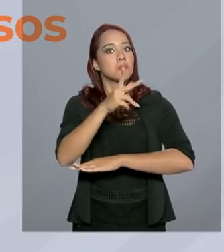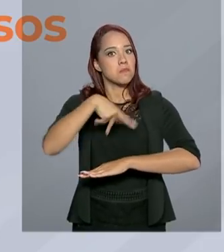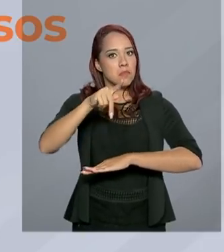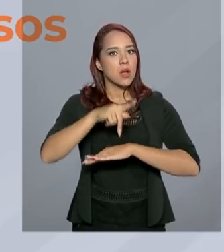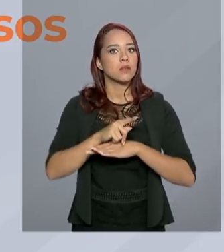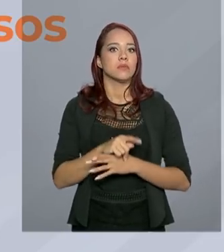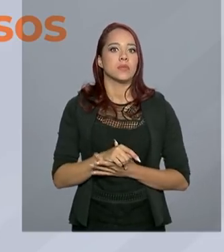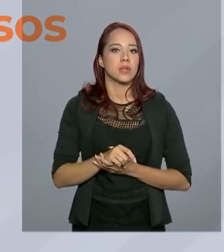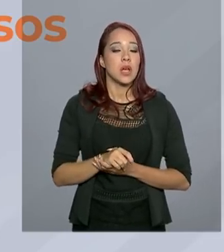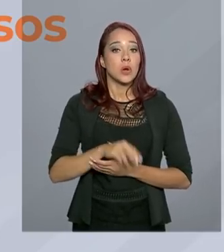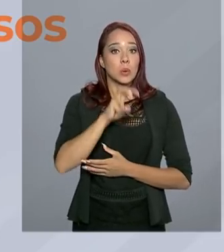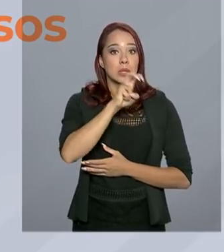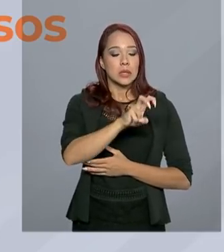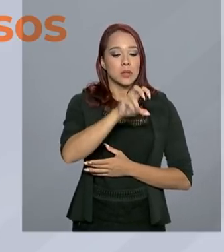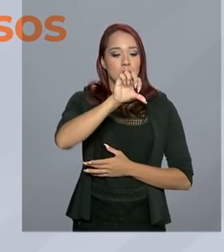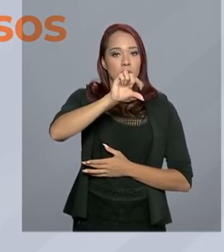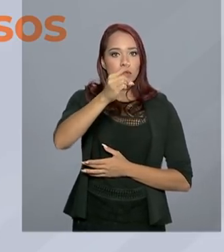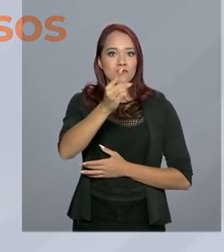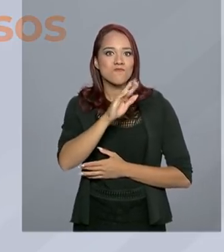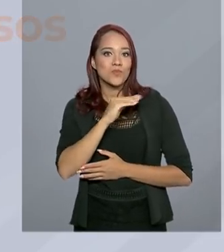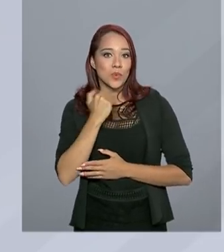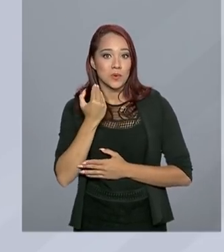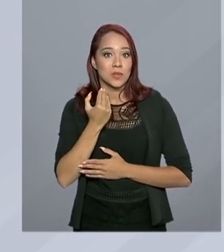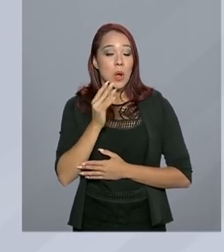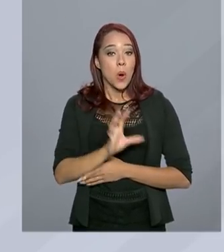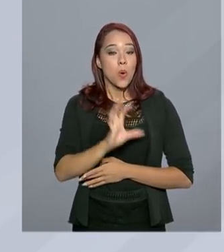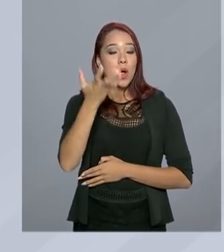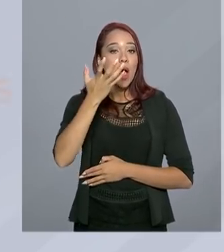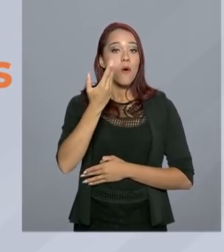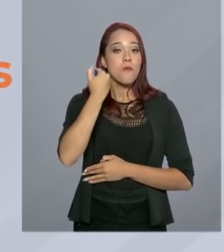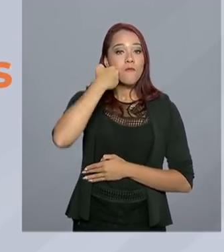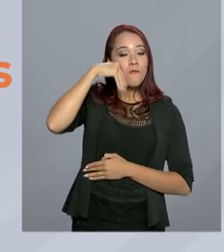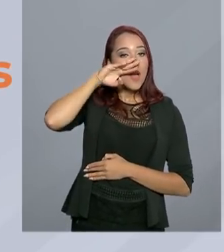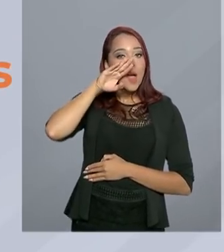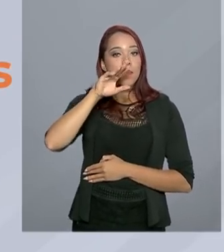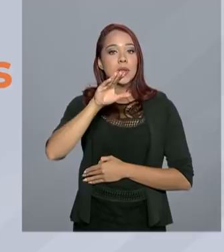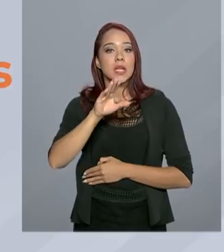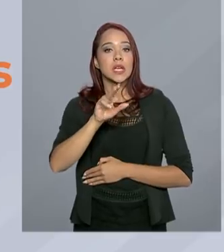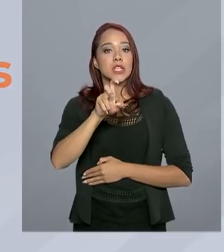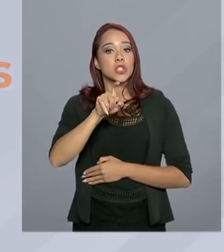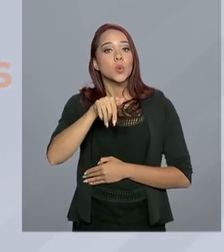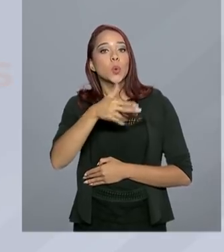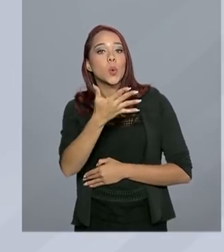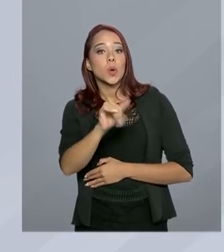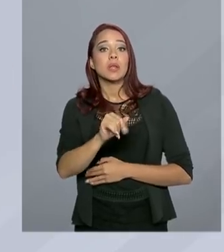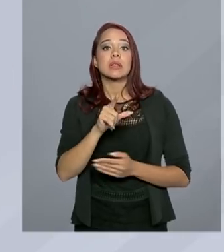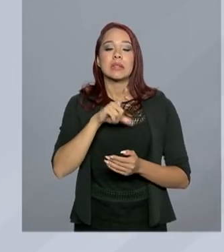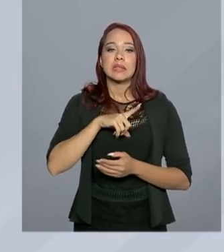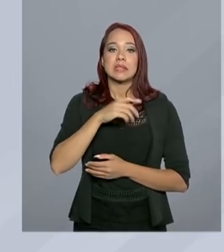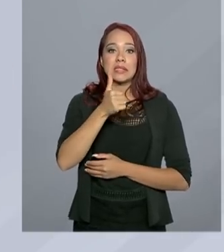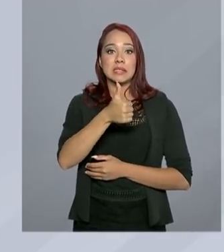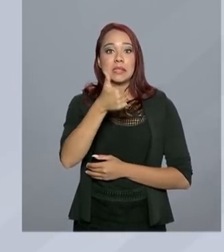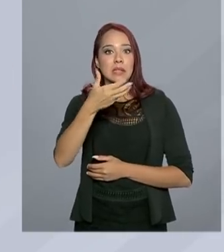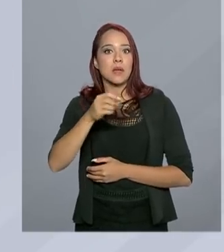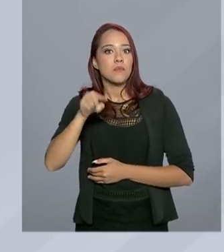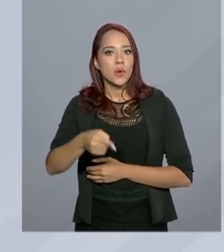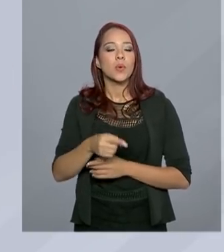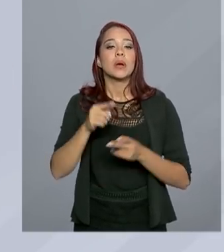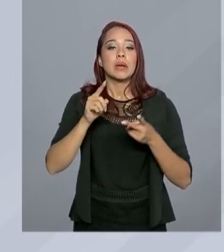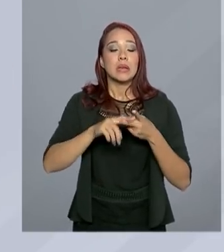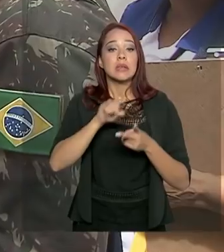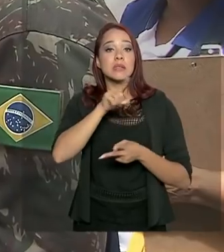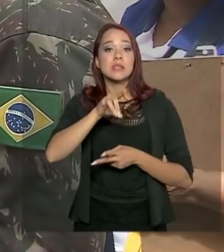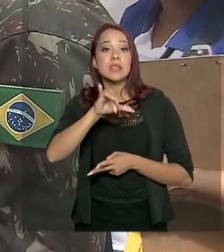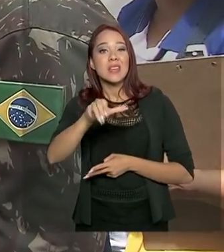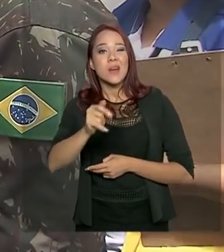com 591 mortes. Os casos de febre chikungunya chegaram a 110 mil e os de zika, quase